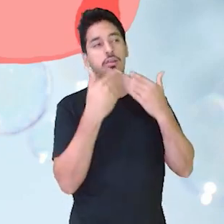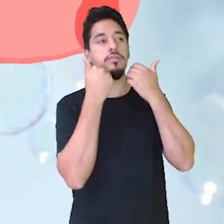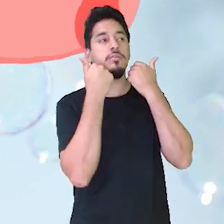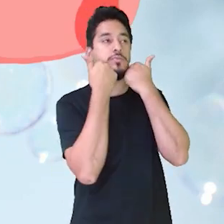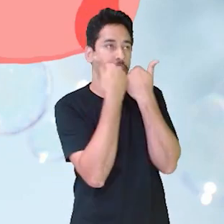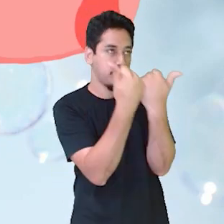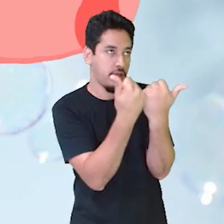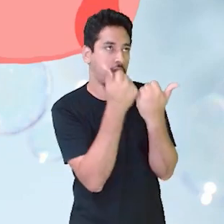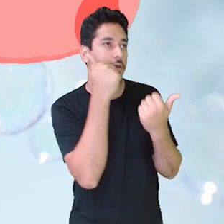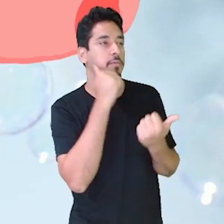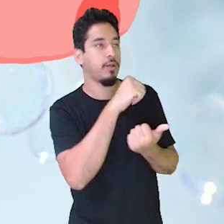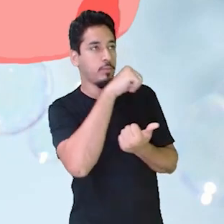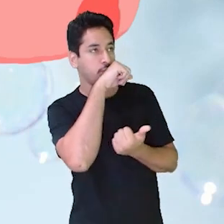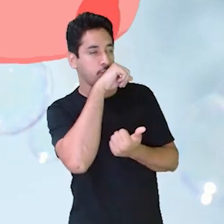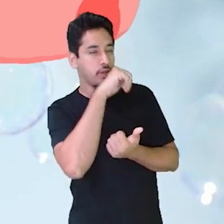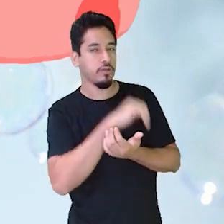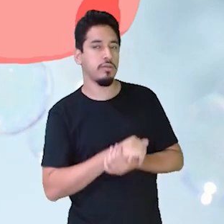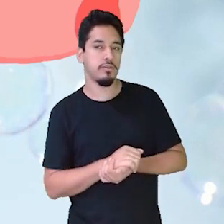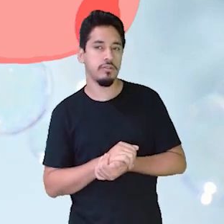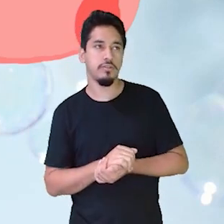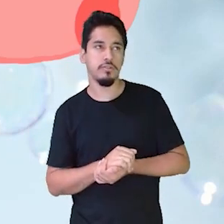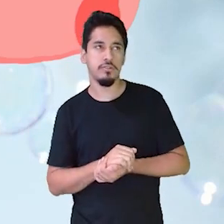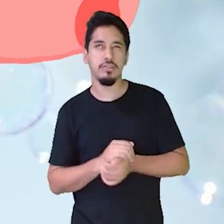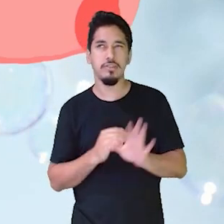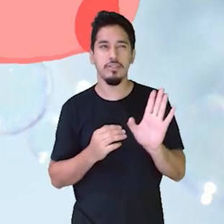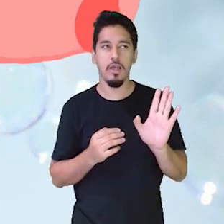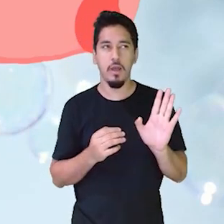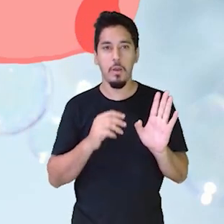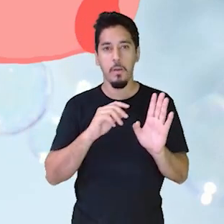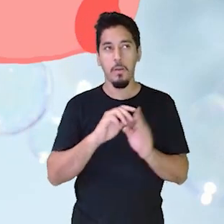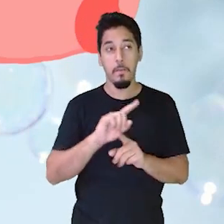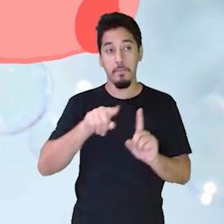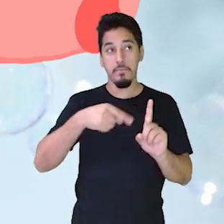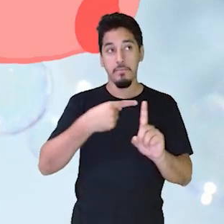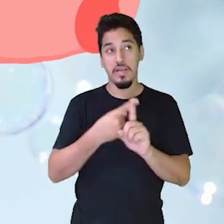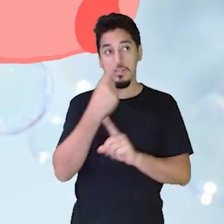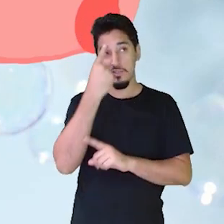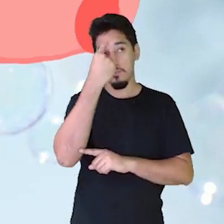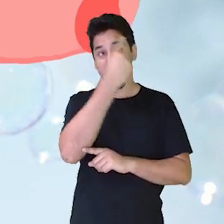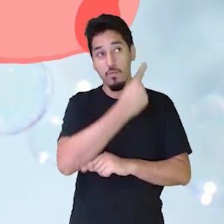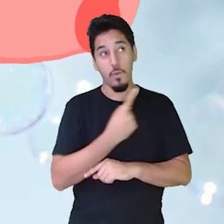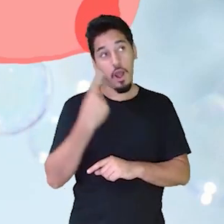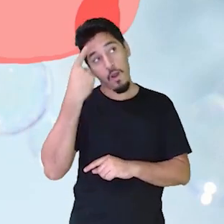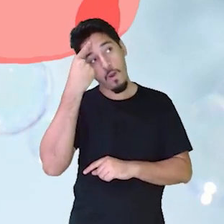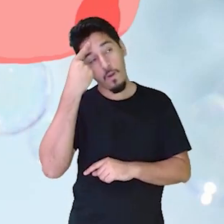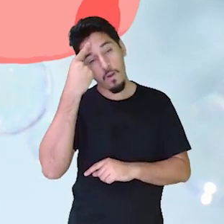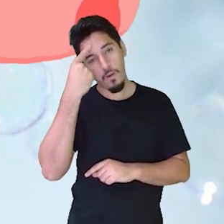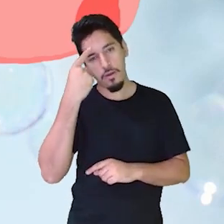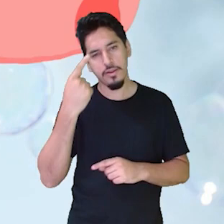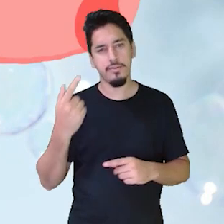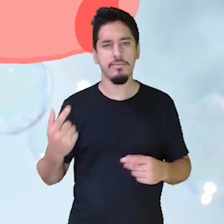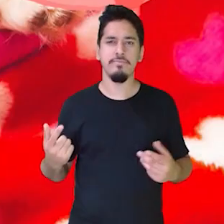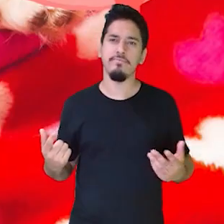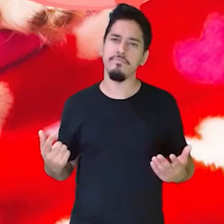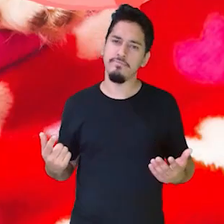Tá bom. Que tal mais uma hora? Ai, gente,